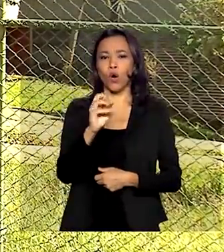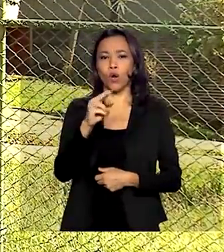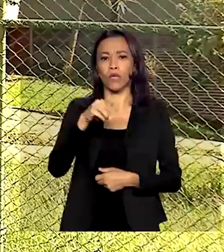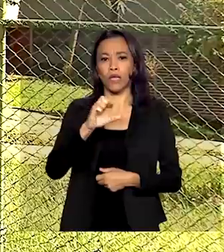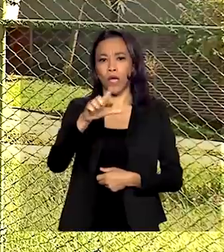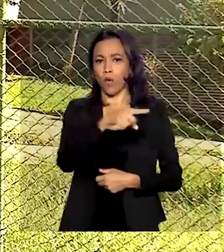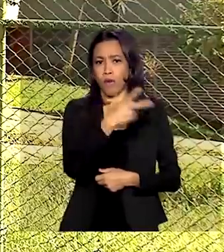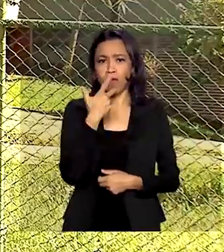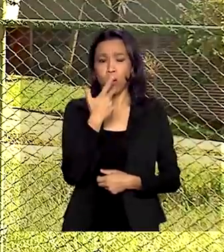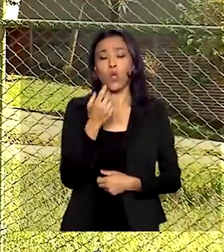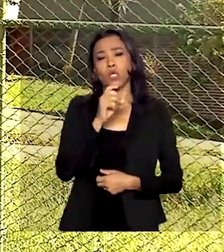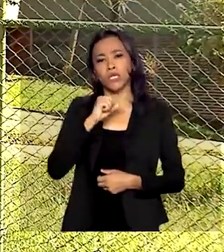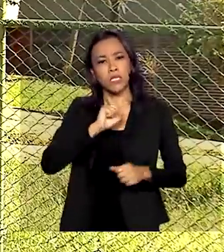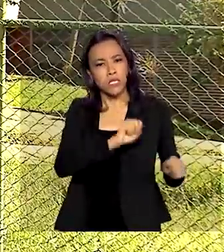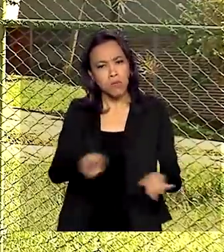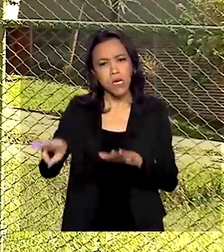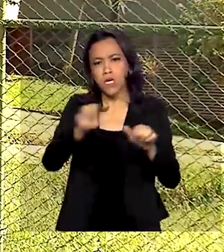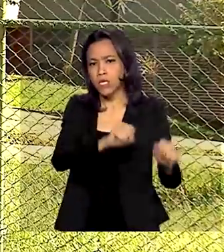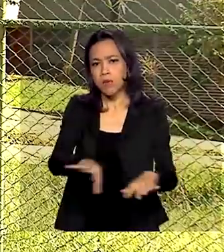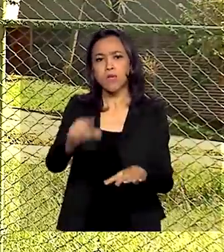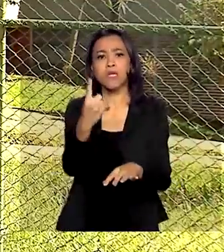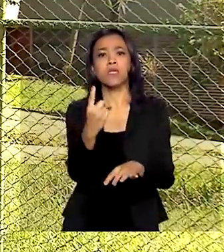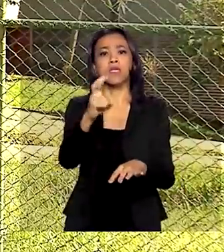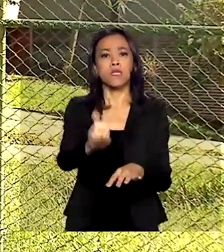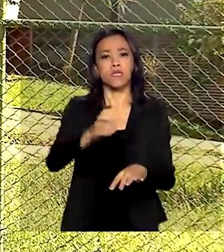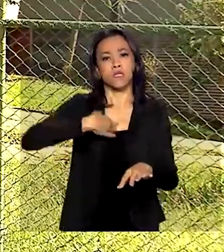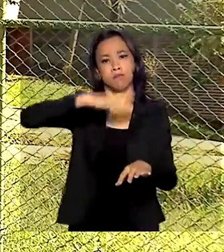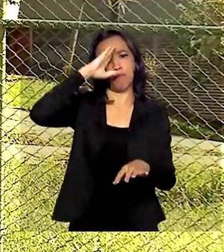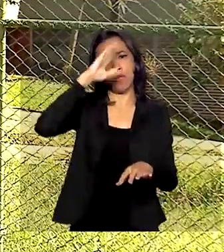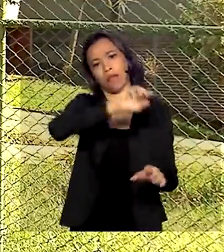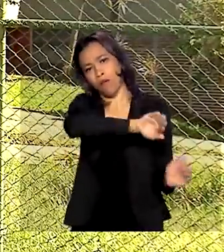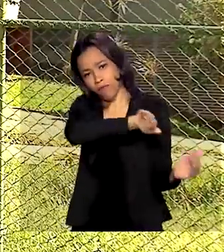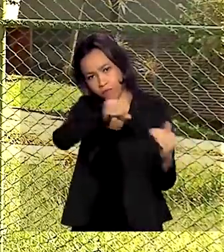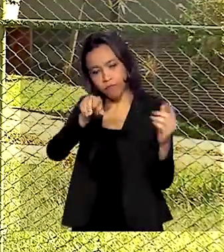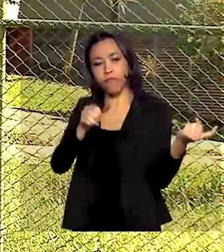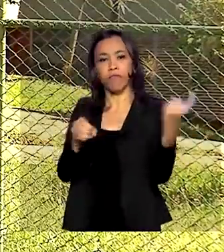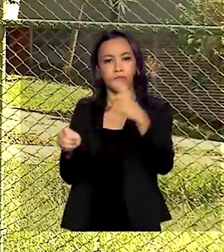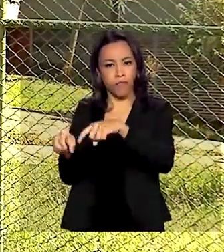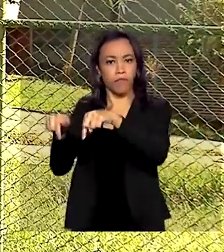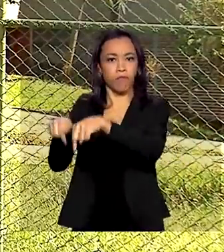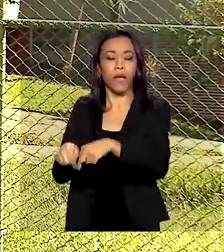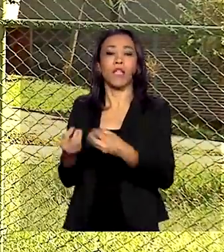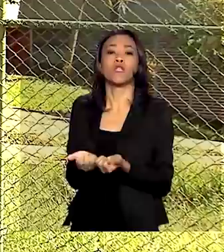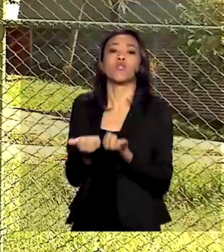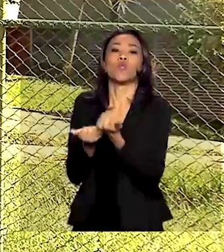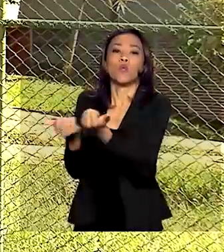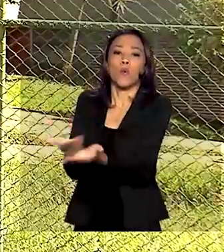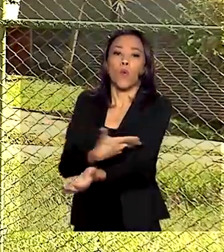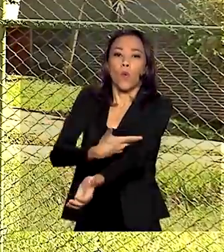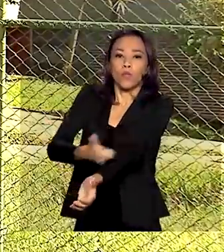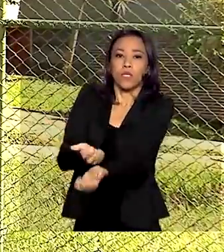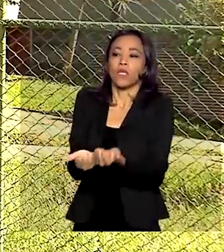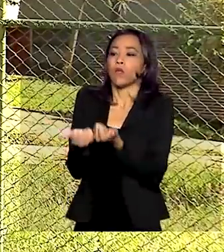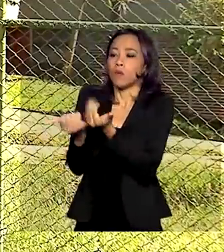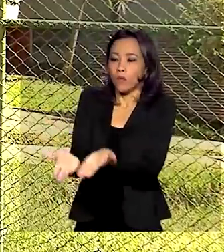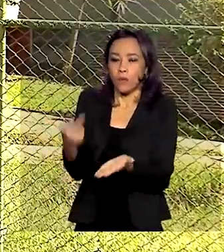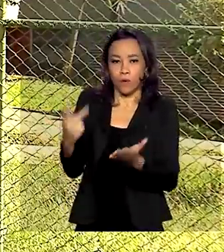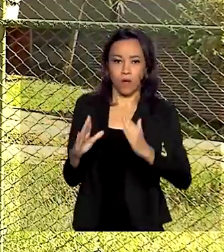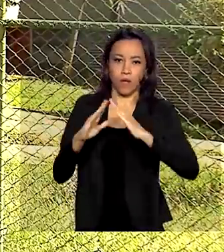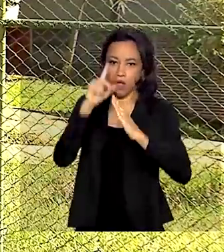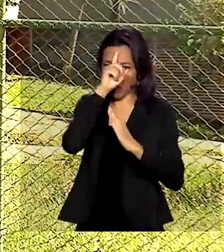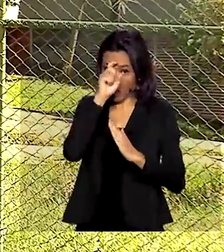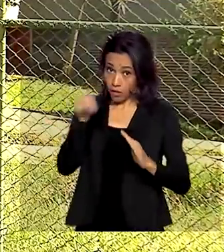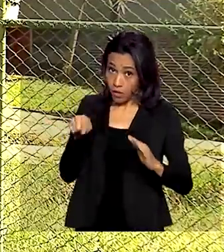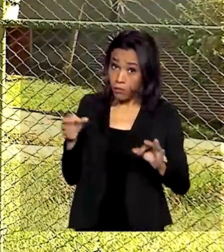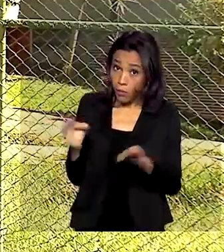semana, 15 militares vão vir doar sangue. E lembrando que a doação de sangue é voluntária. Daqui do Hemocentro,